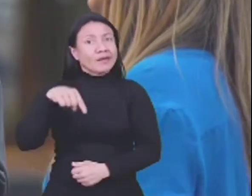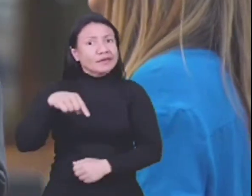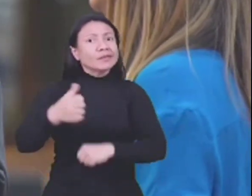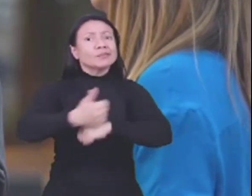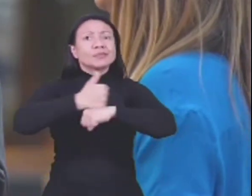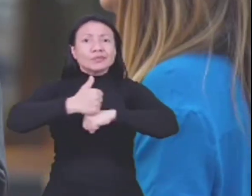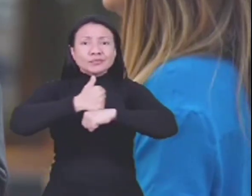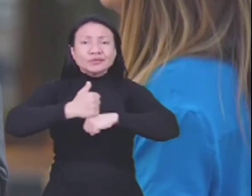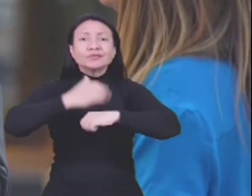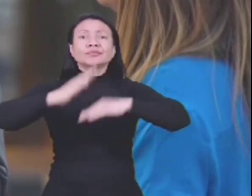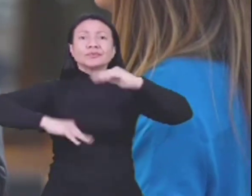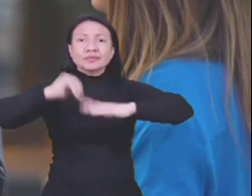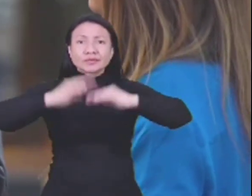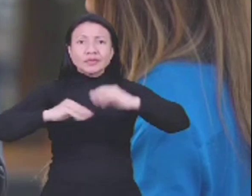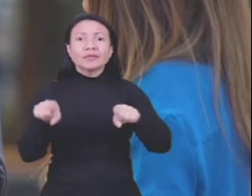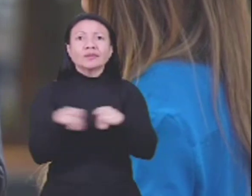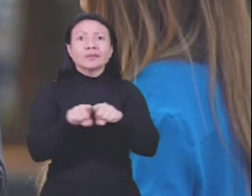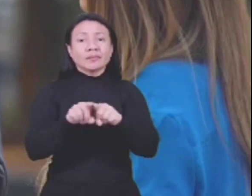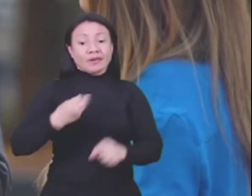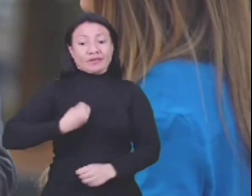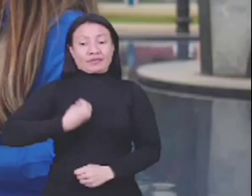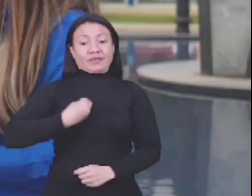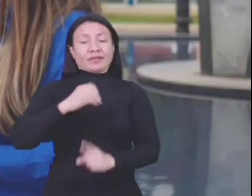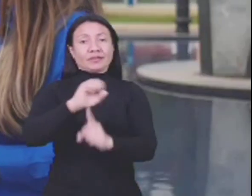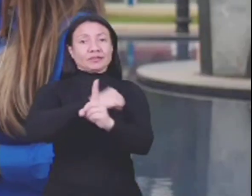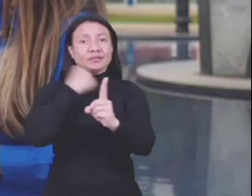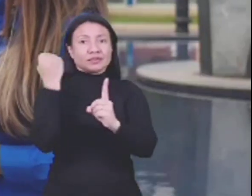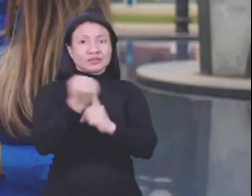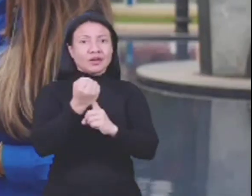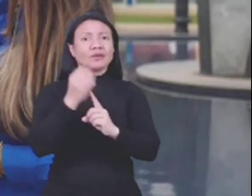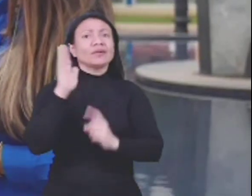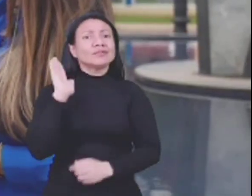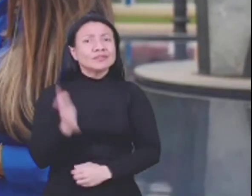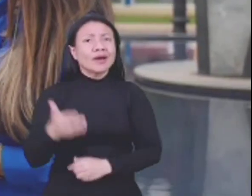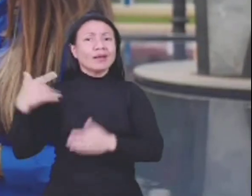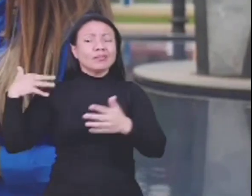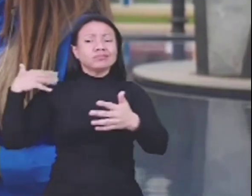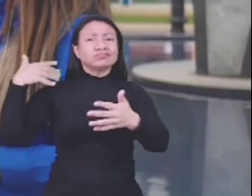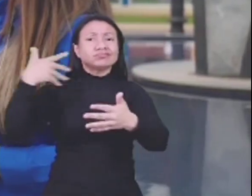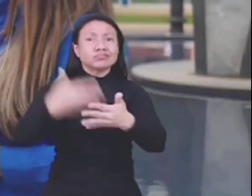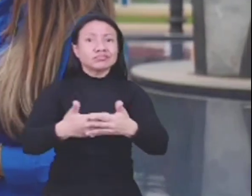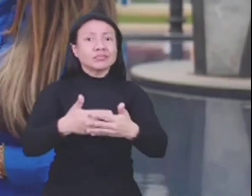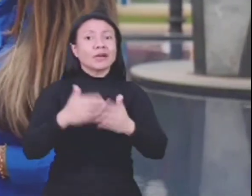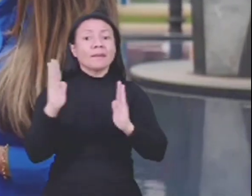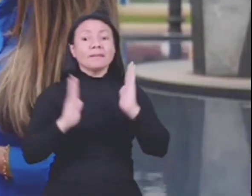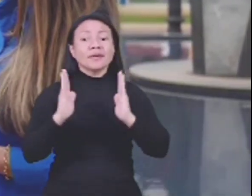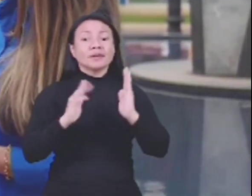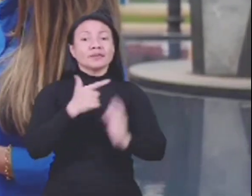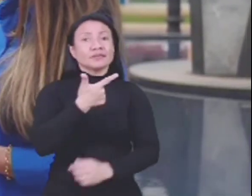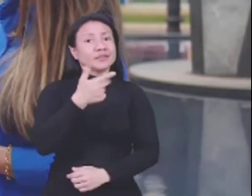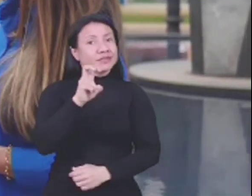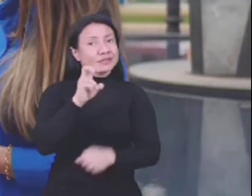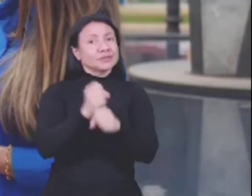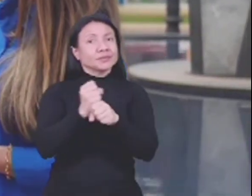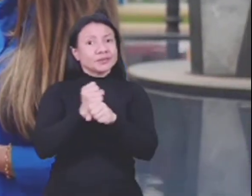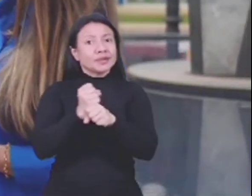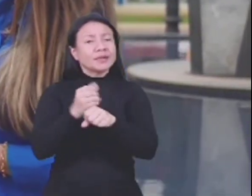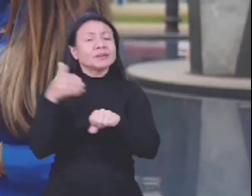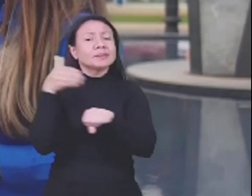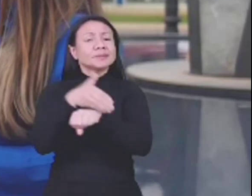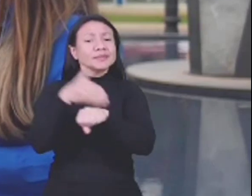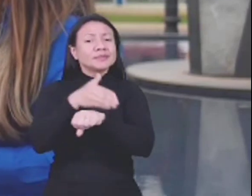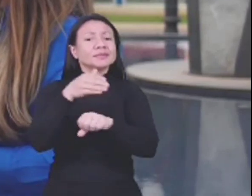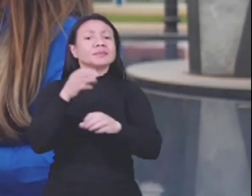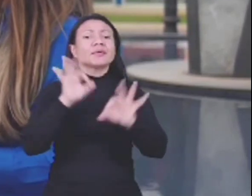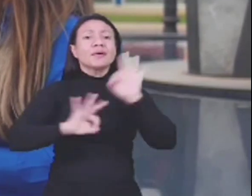atividades profissionais, a minha vida social e todo esse tempo, já desde os 25 anos, que eu participo das